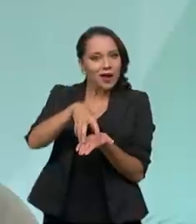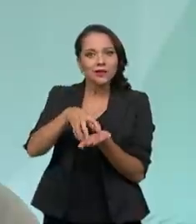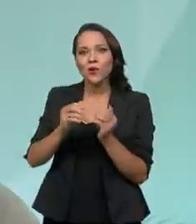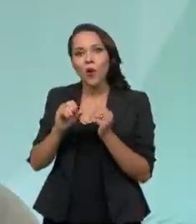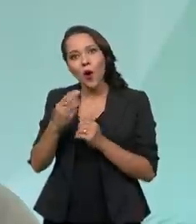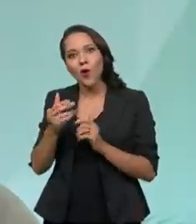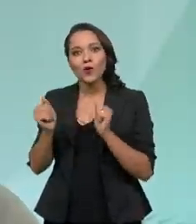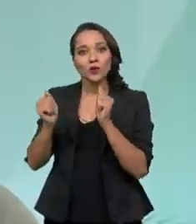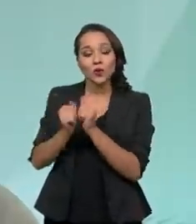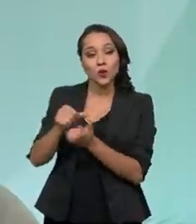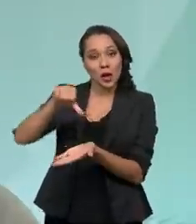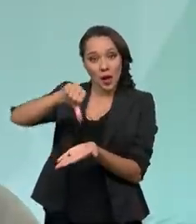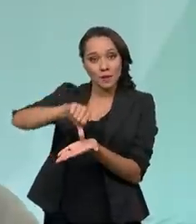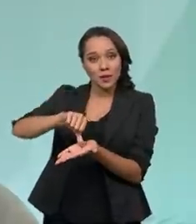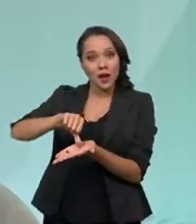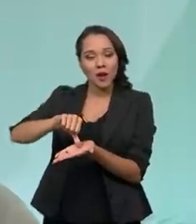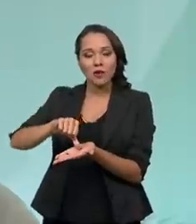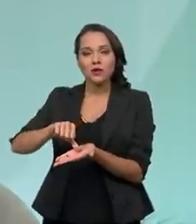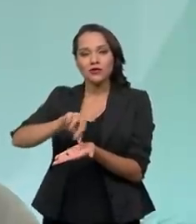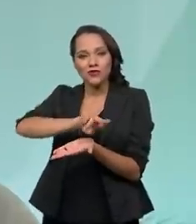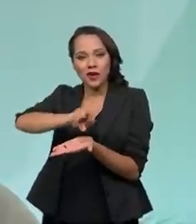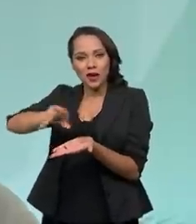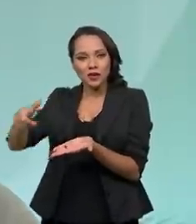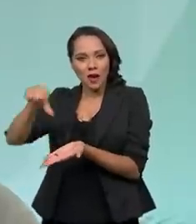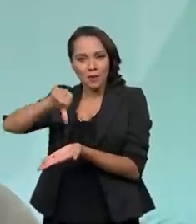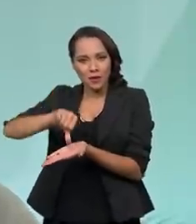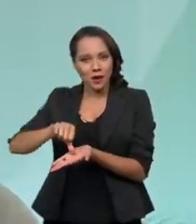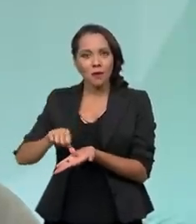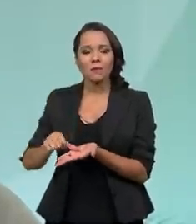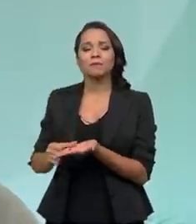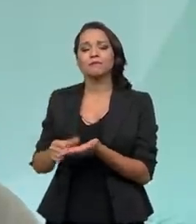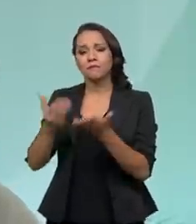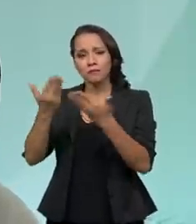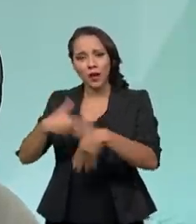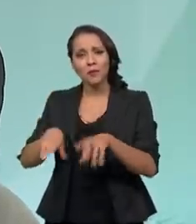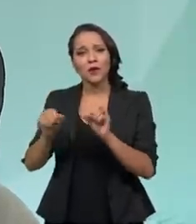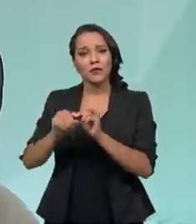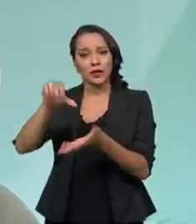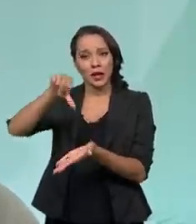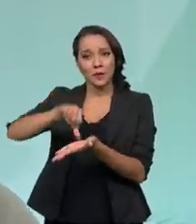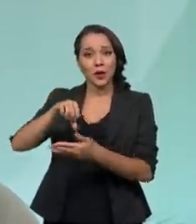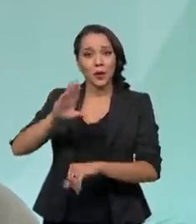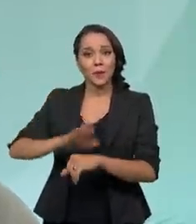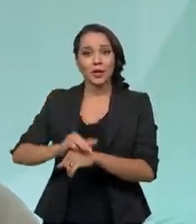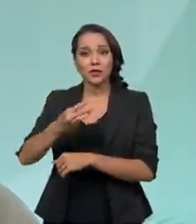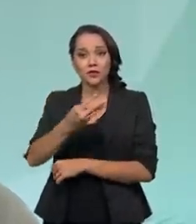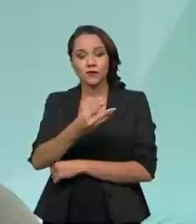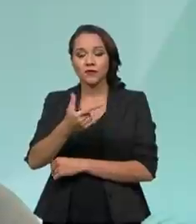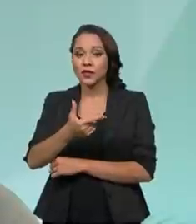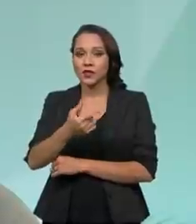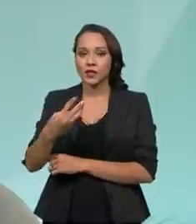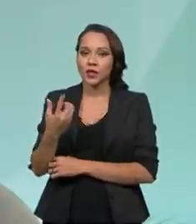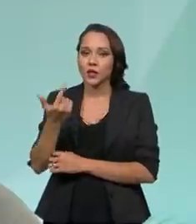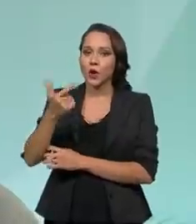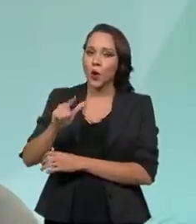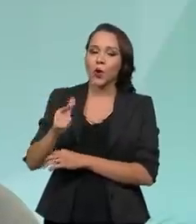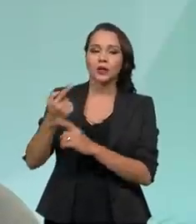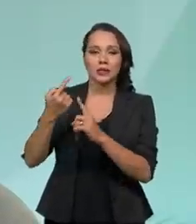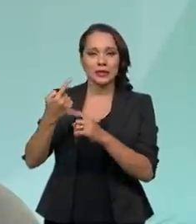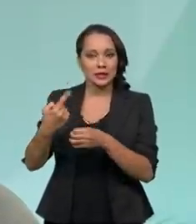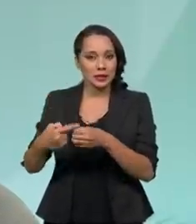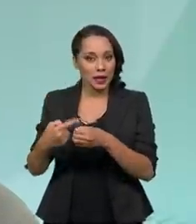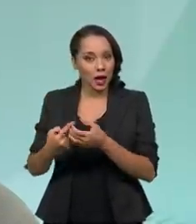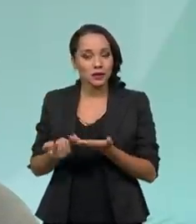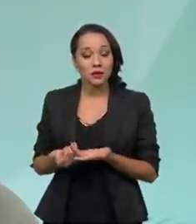na capital, nas capitais, as profissões realizadas nas capitais e em mais 23 outras cidades de porte no país,